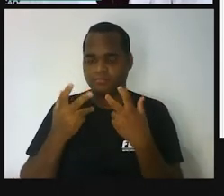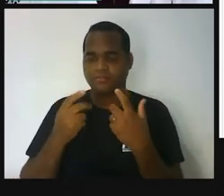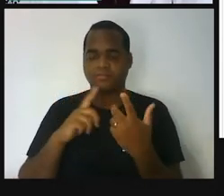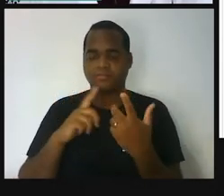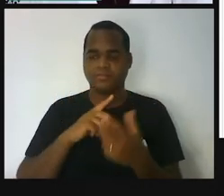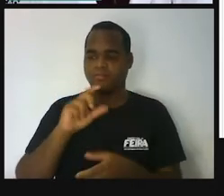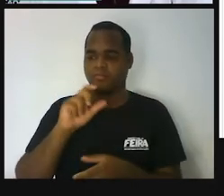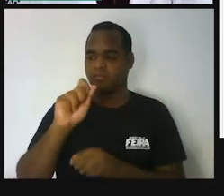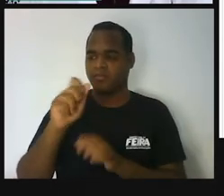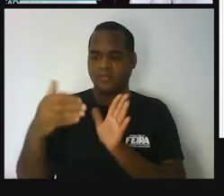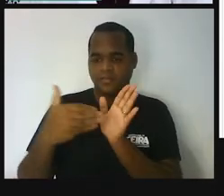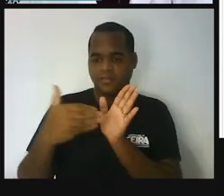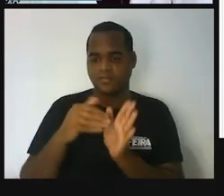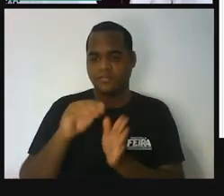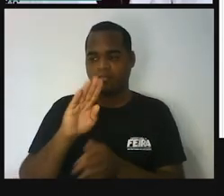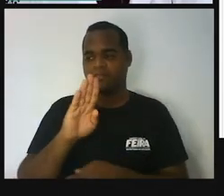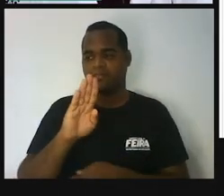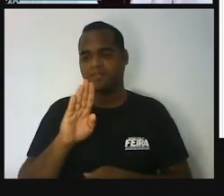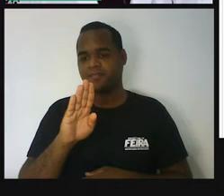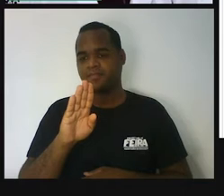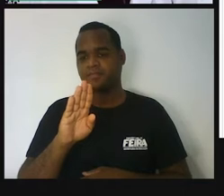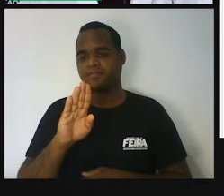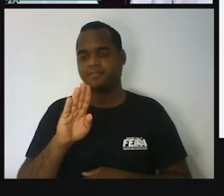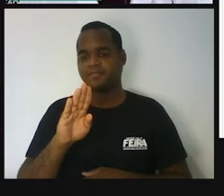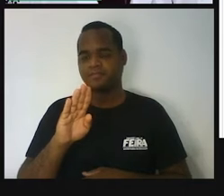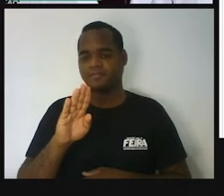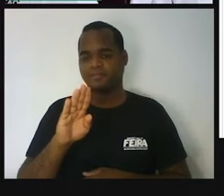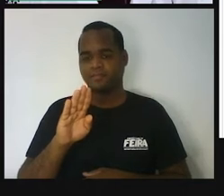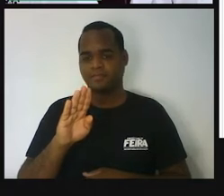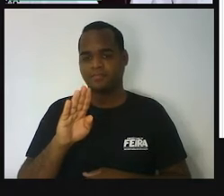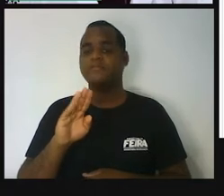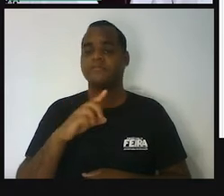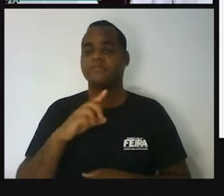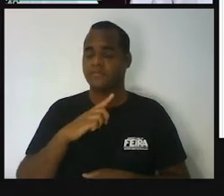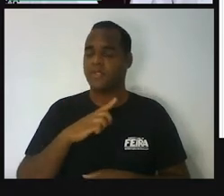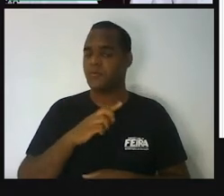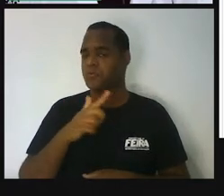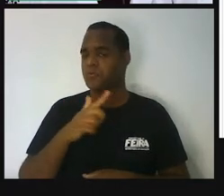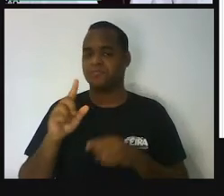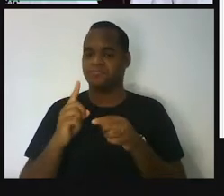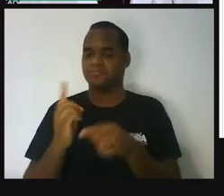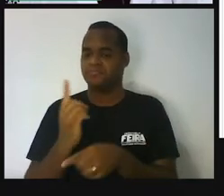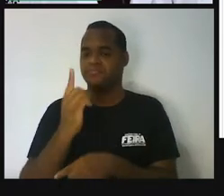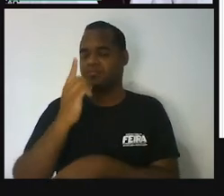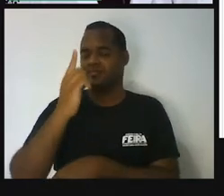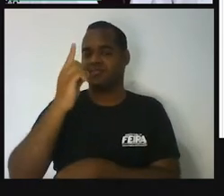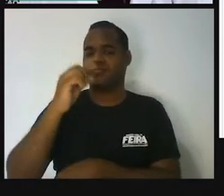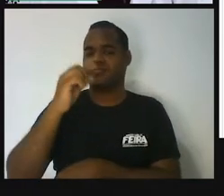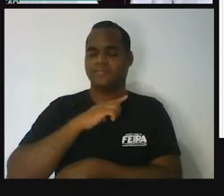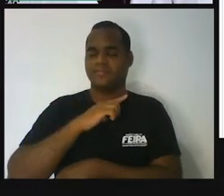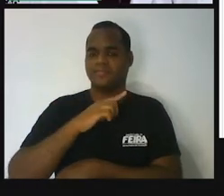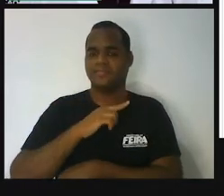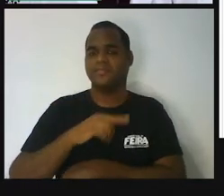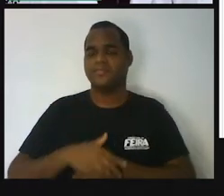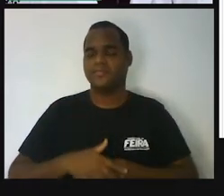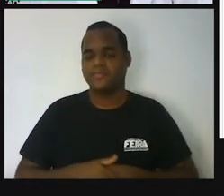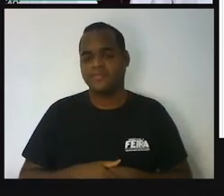o D, isso é o comprimento. E ele tem a altura, ó. A altura do triângulo aqui.